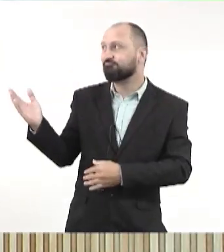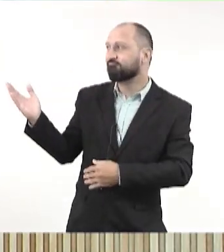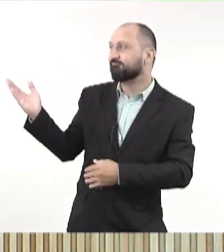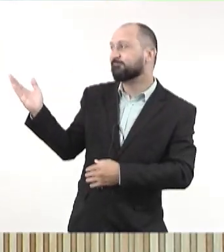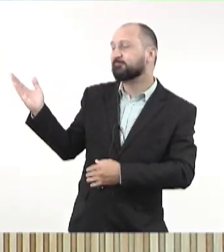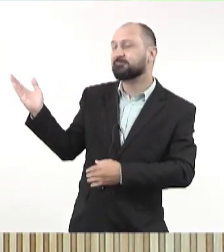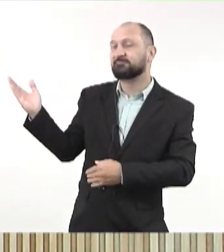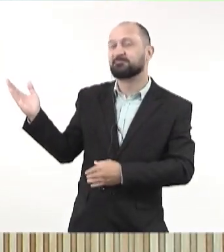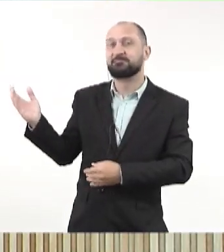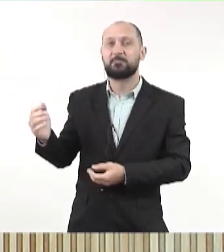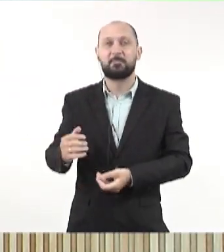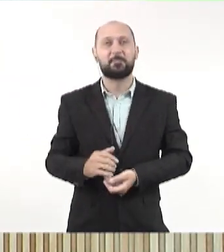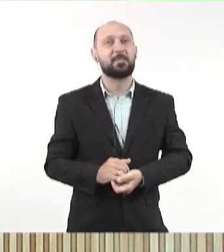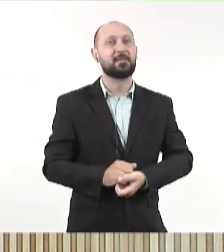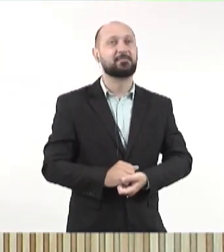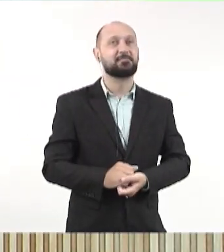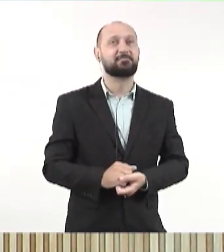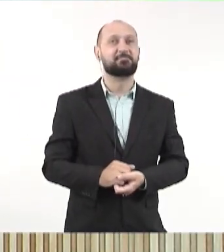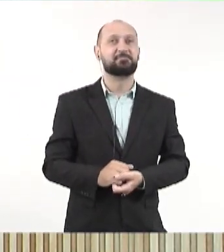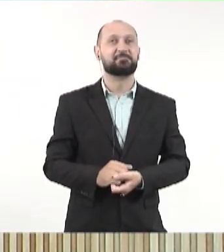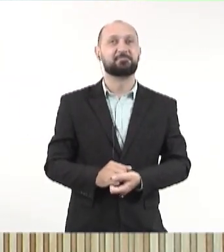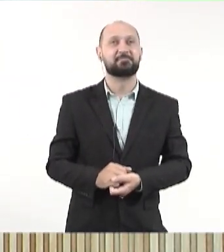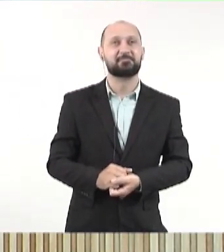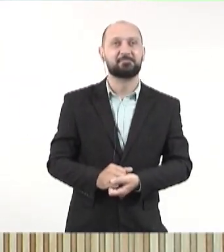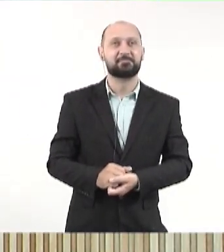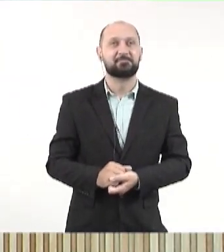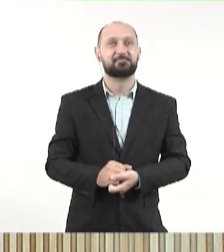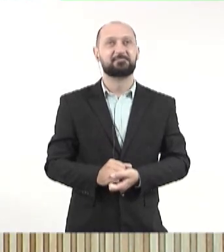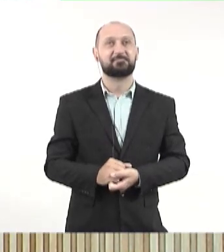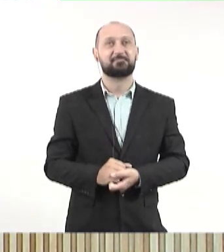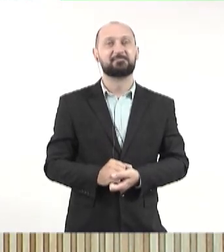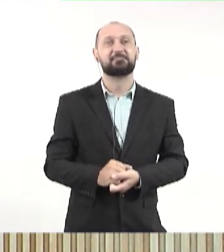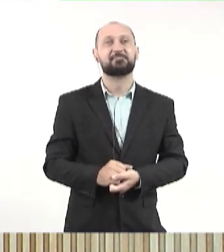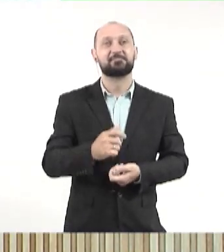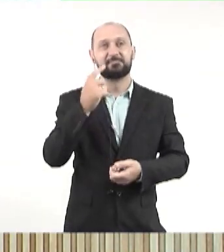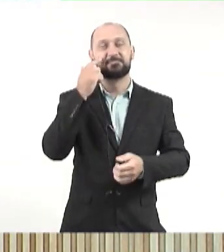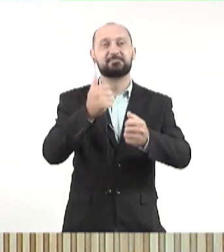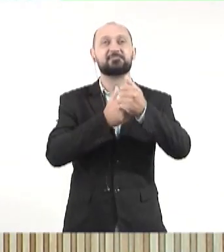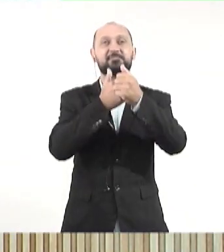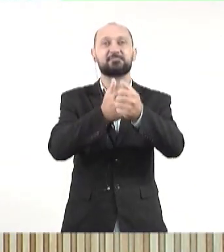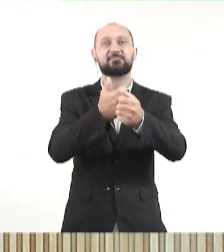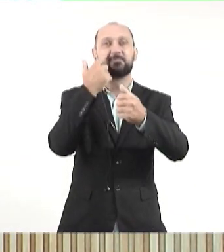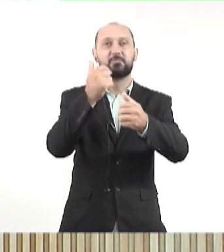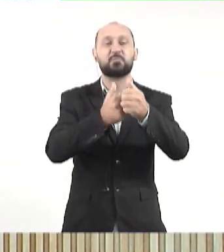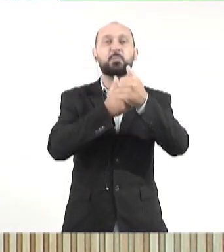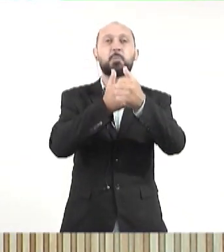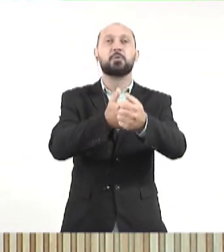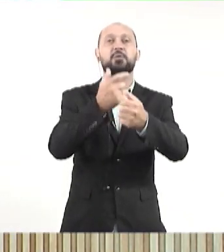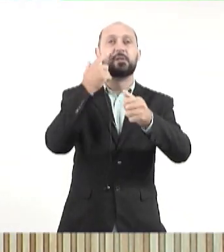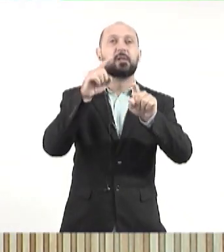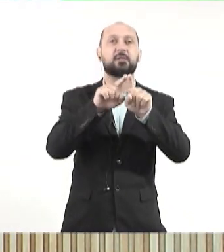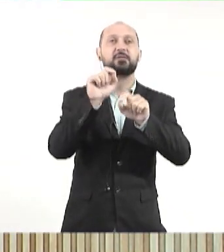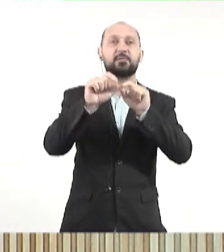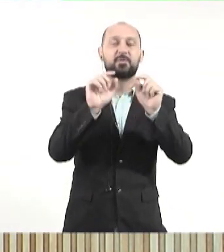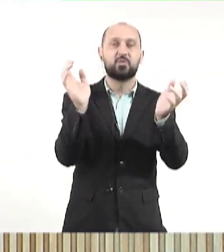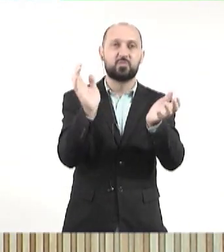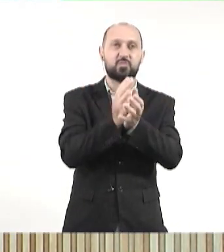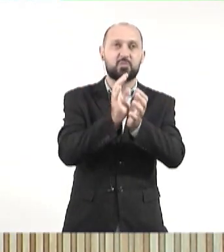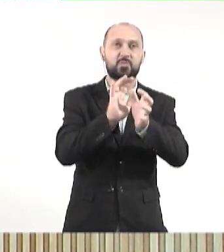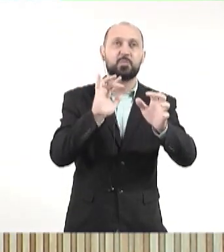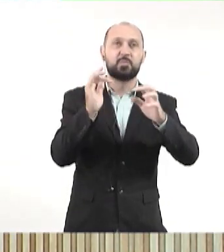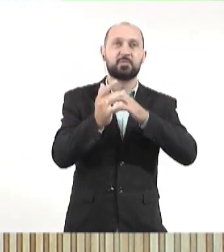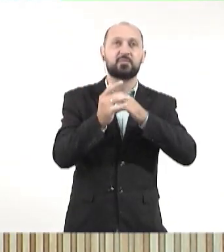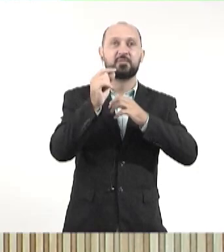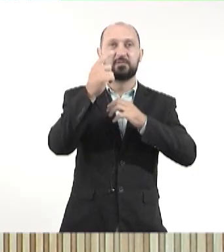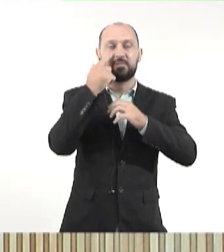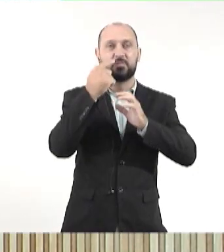www.al.ms.gov.br. Você também confere a cobertura completa produzida pela equipe de mídias